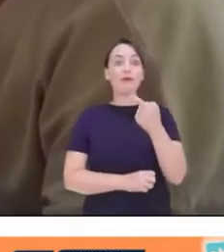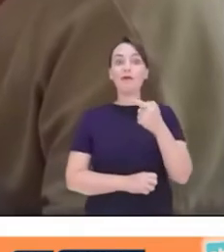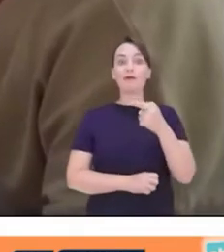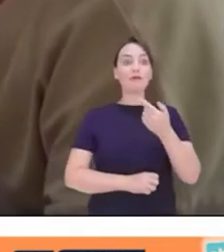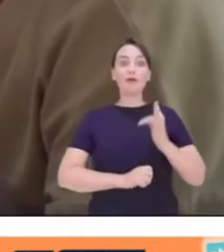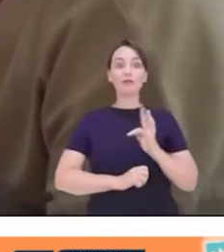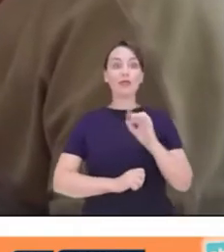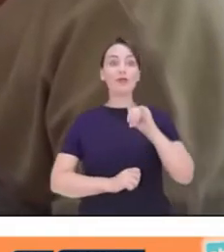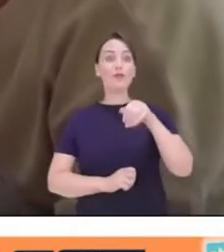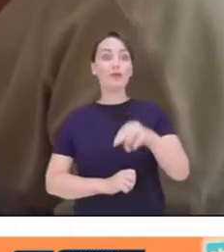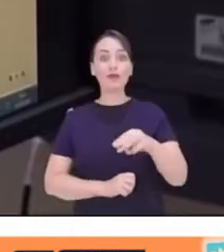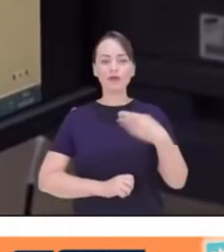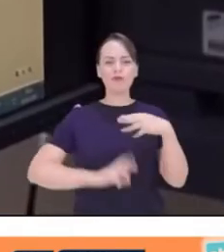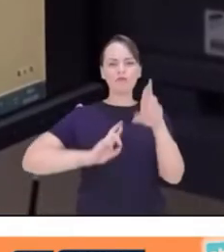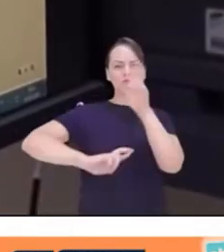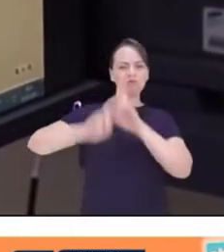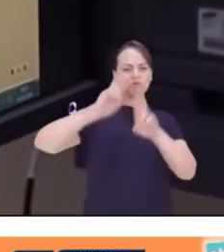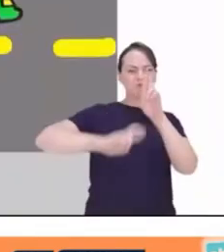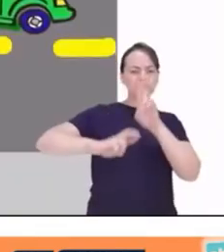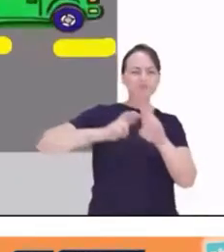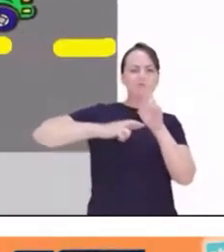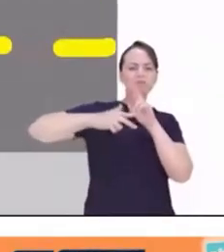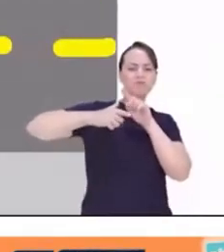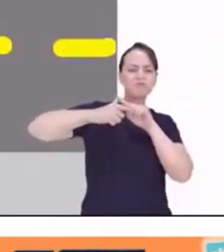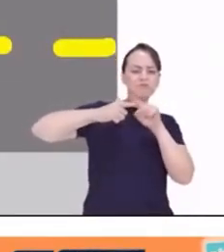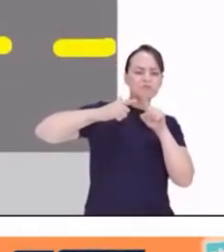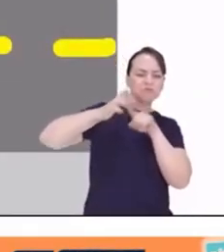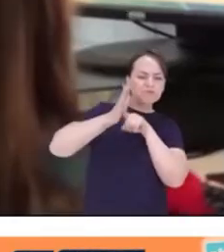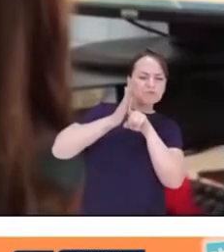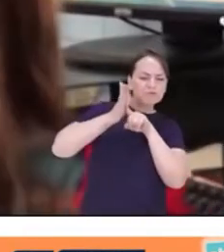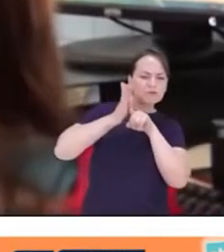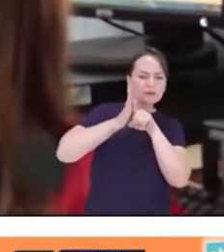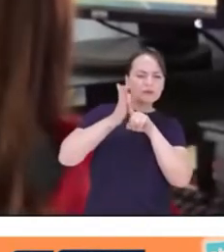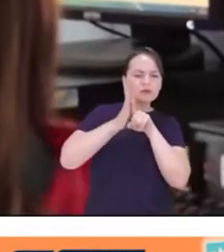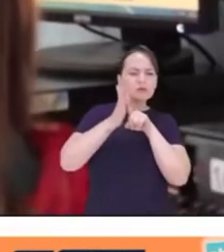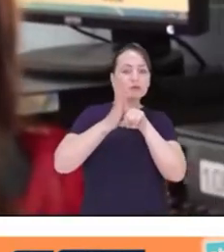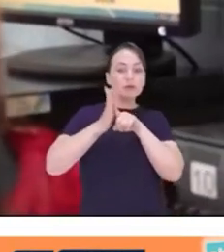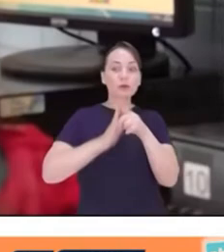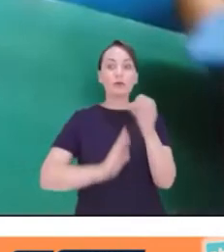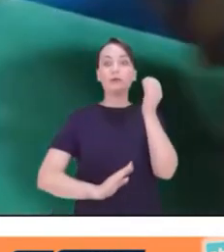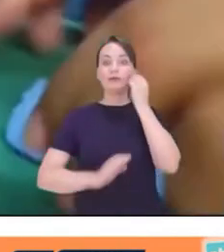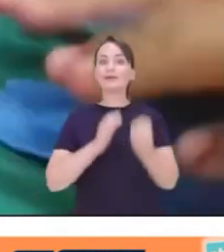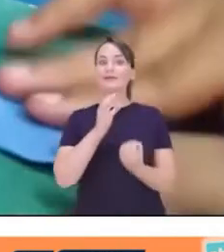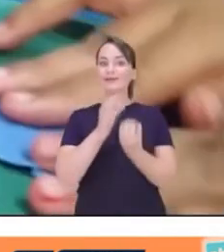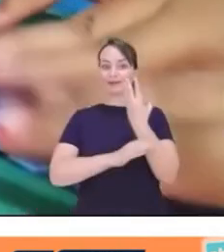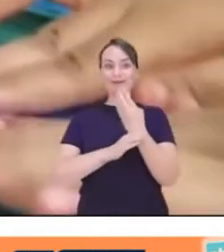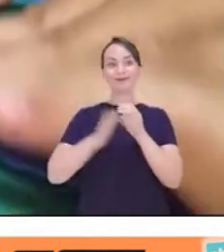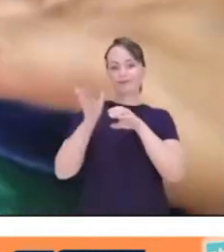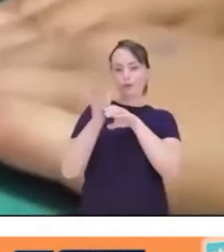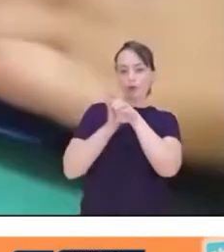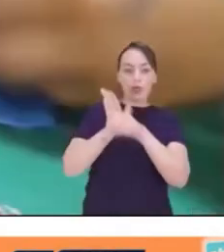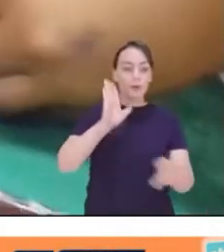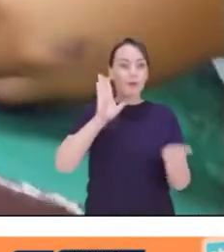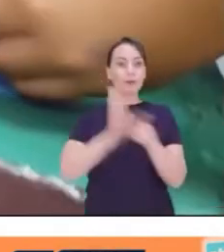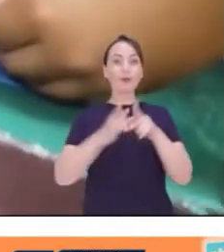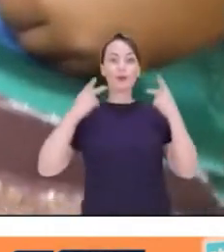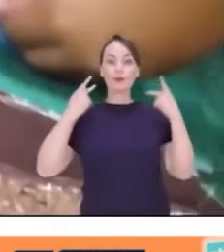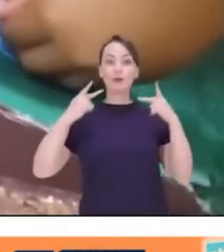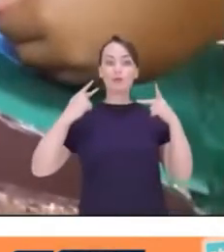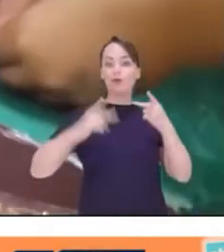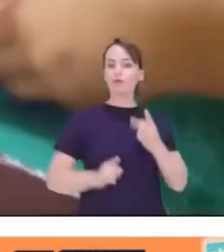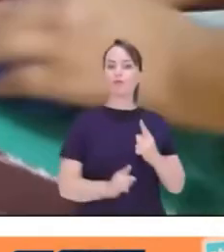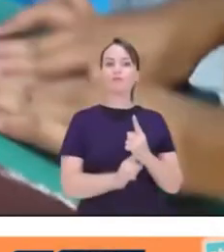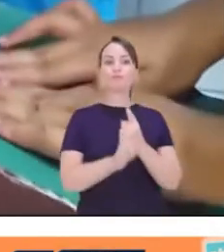observa, problematiza, questiona, testa e cria cientistas natos que buscam